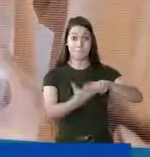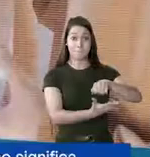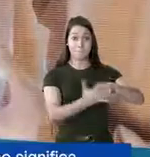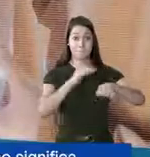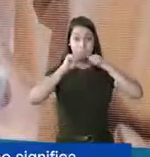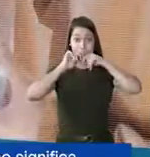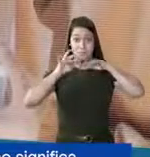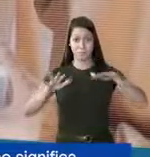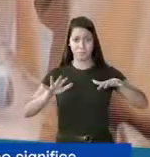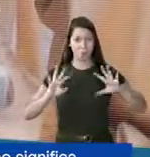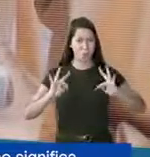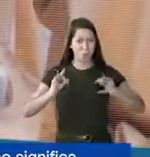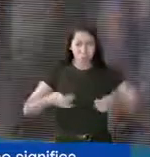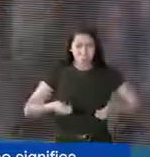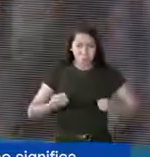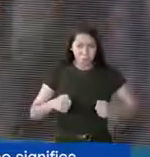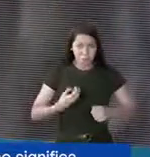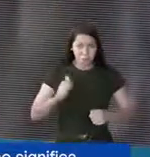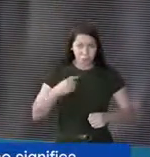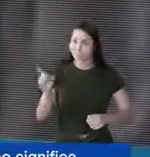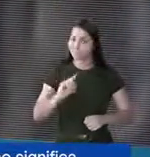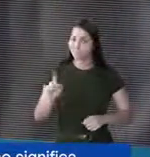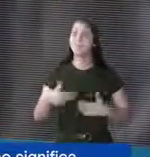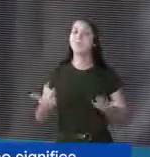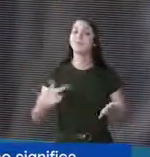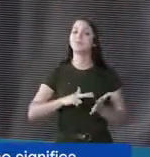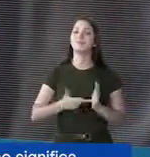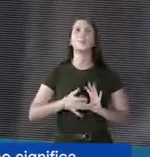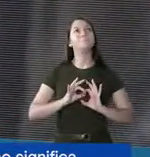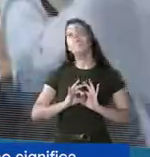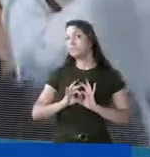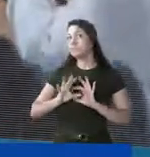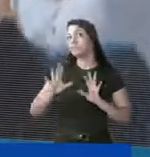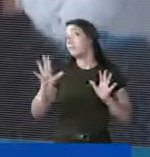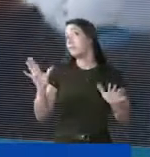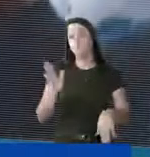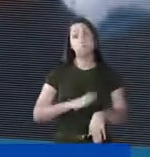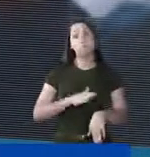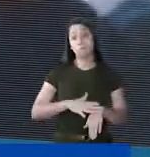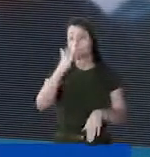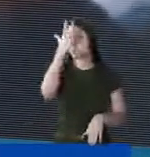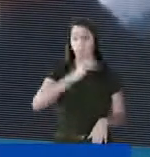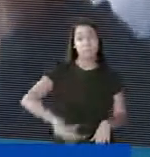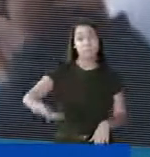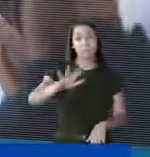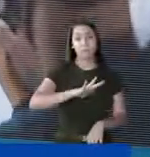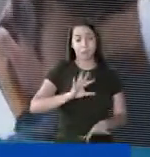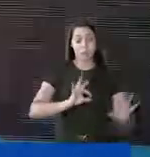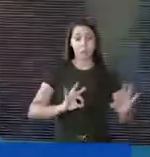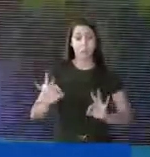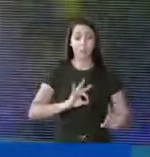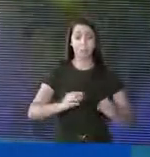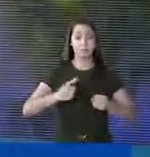Com a pandemia, vimos que nem tudo precisa ser prevencial. Isso significa mais liberdade e tempo livre para as pessoas.